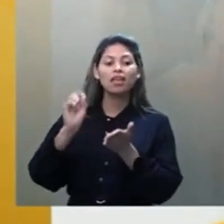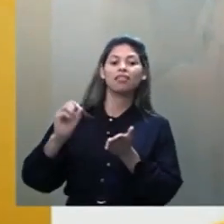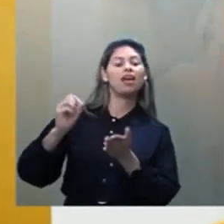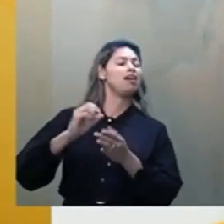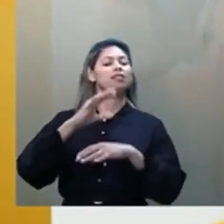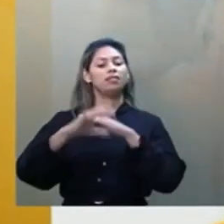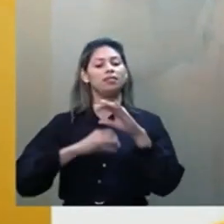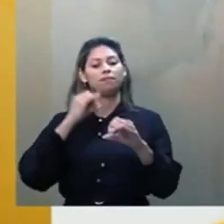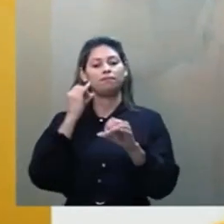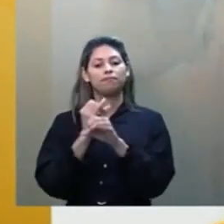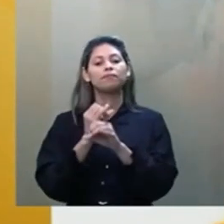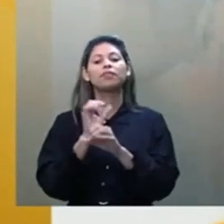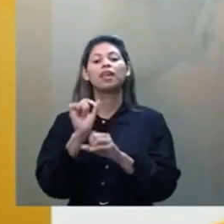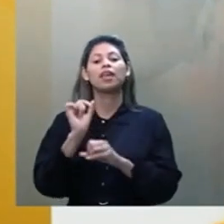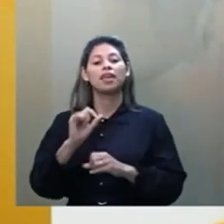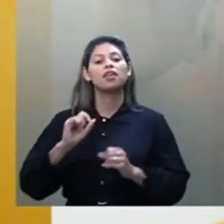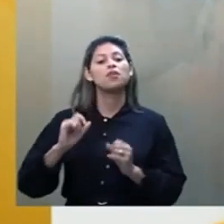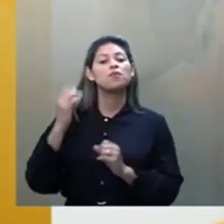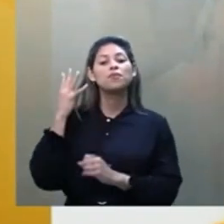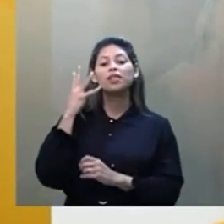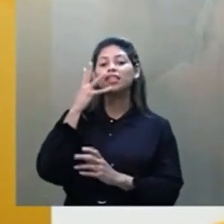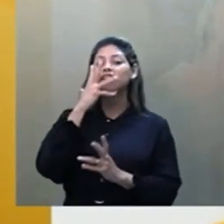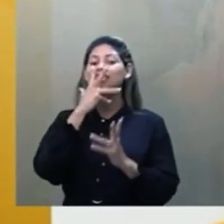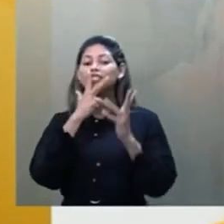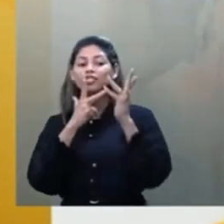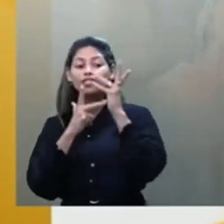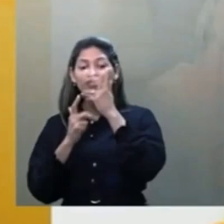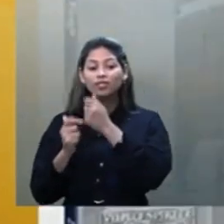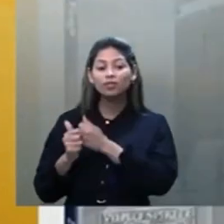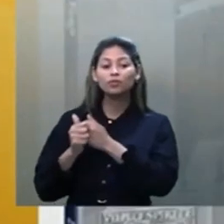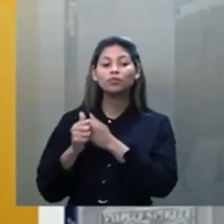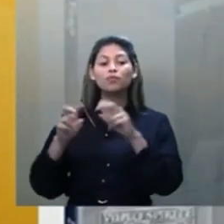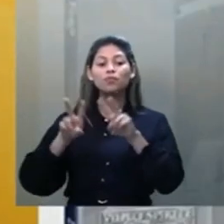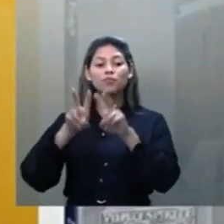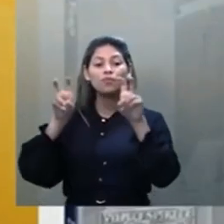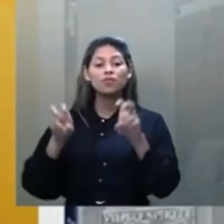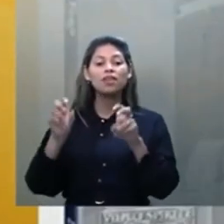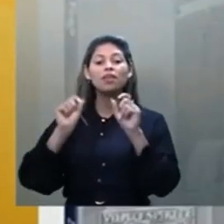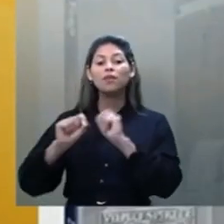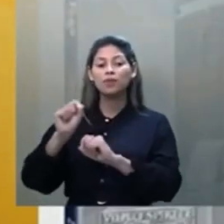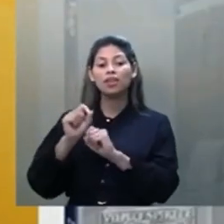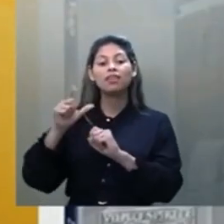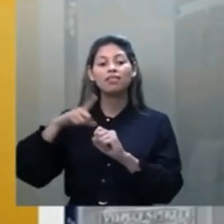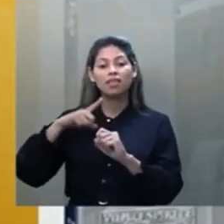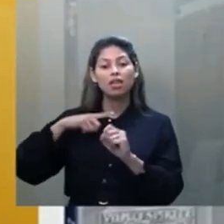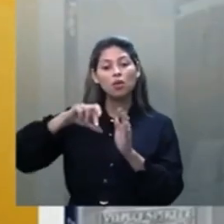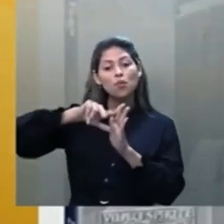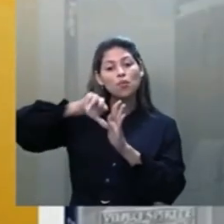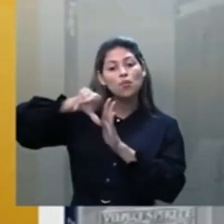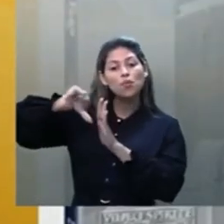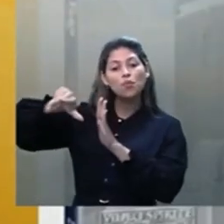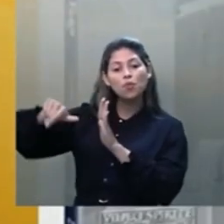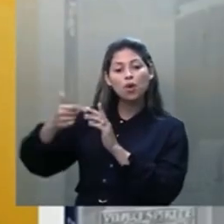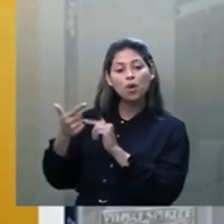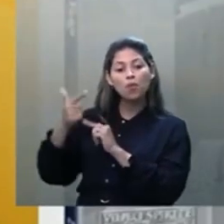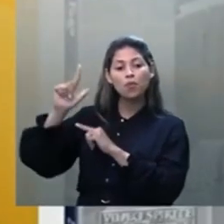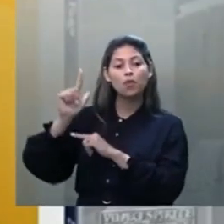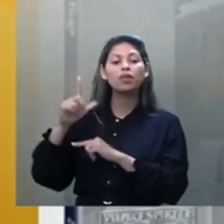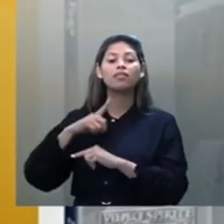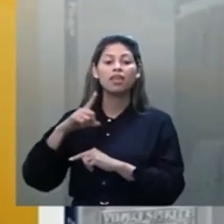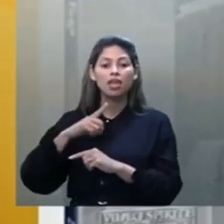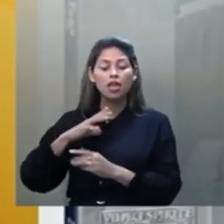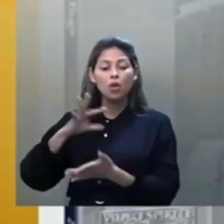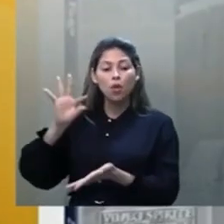né? O Lindos Casos de Ramiro Gama, também um repertório belíssimo e consagrado, entre muitos outros. E sim, o Pinga